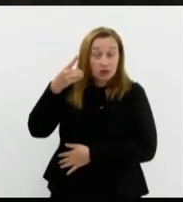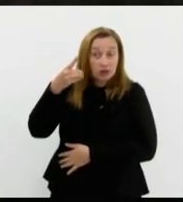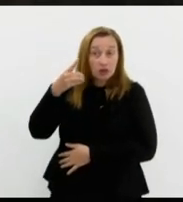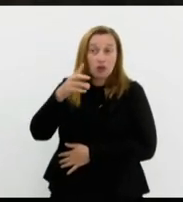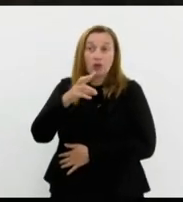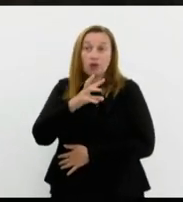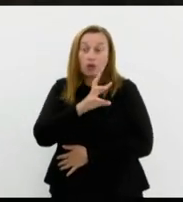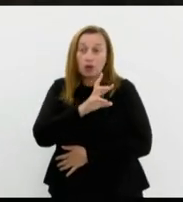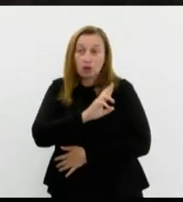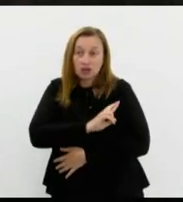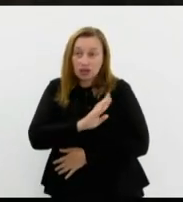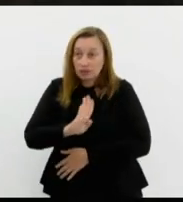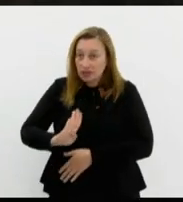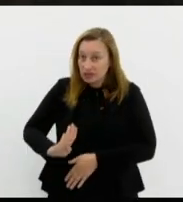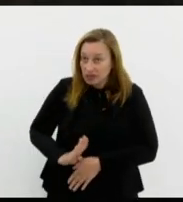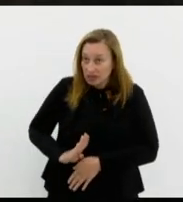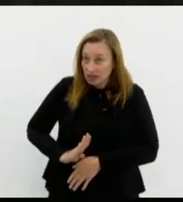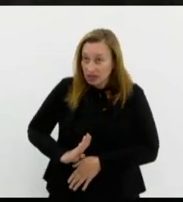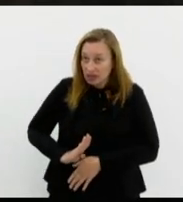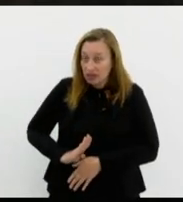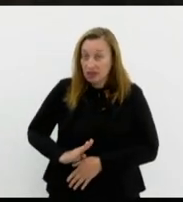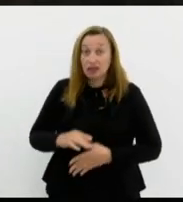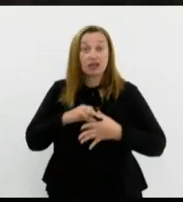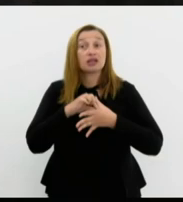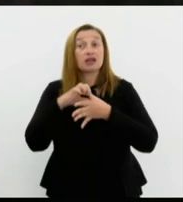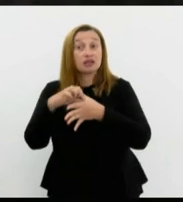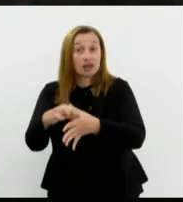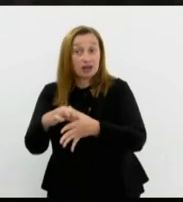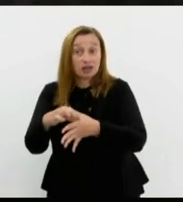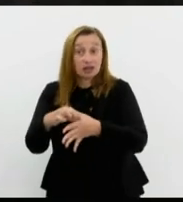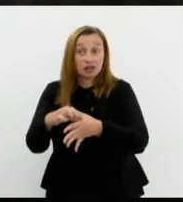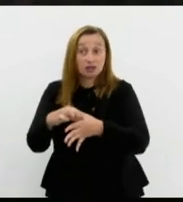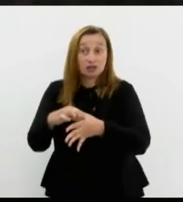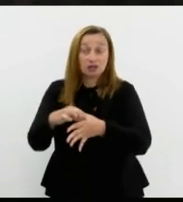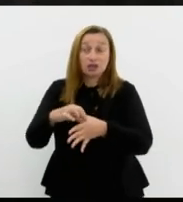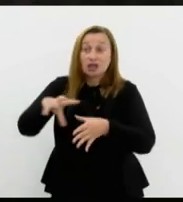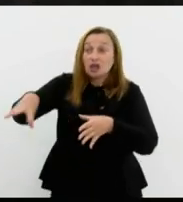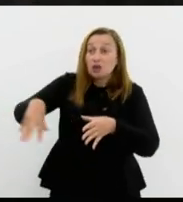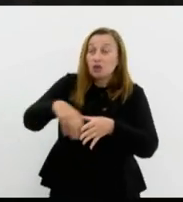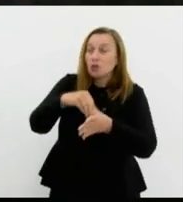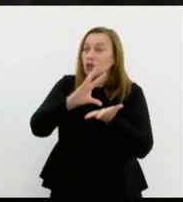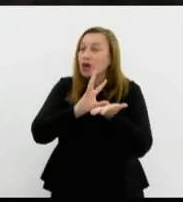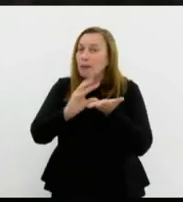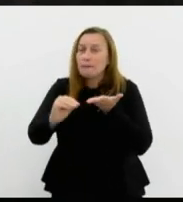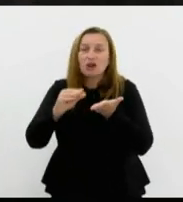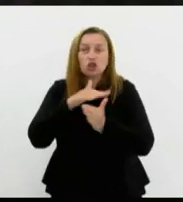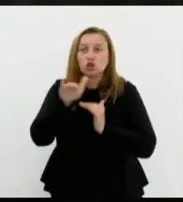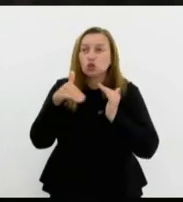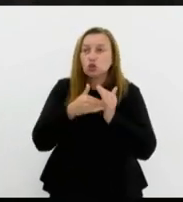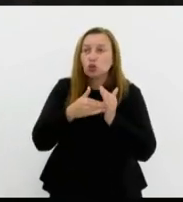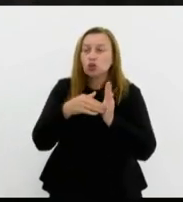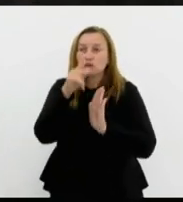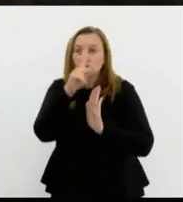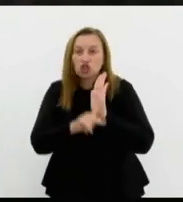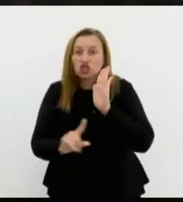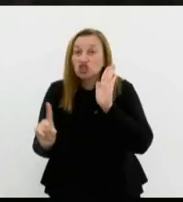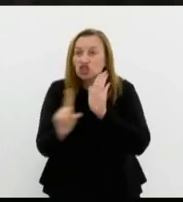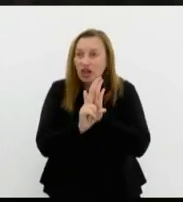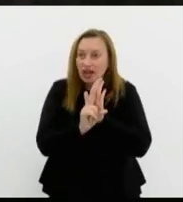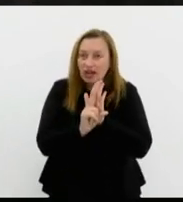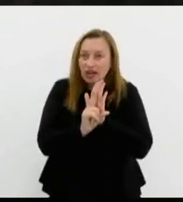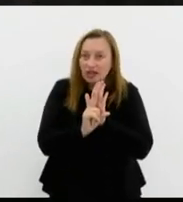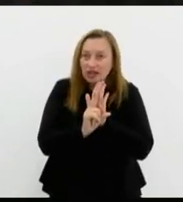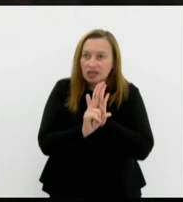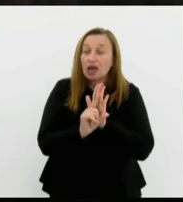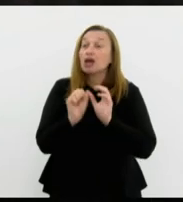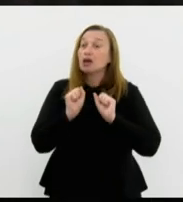está insetando essa liderança, é colocar em pauta todos os projetos de leis que